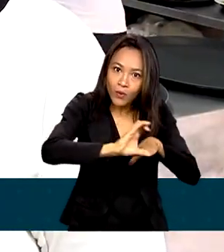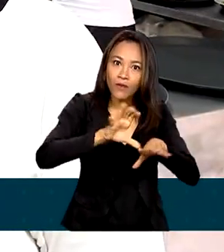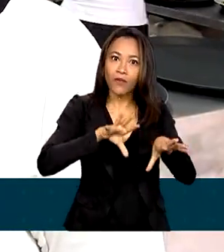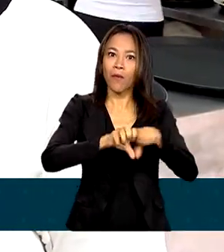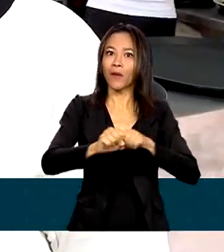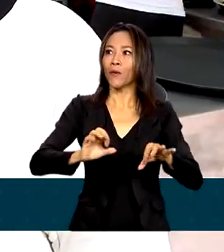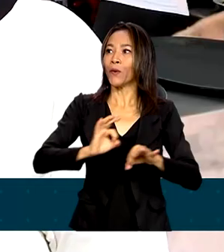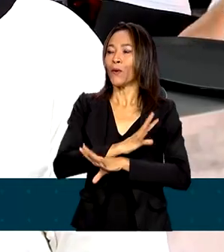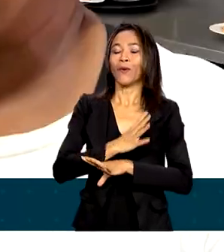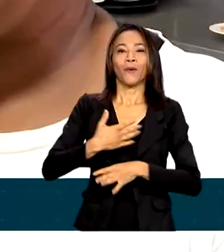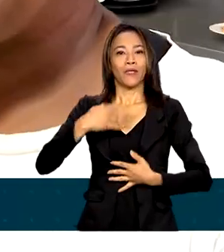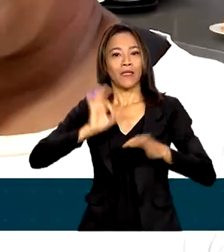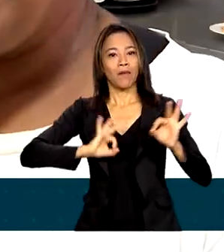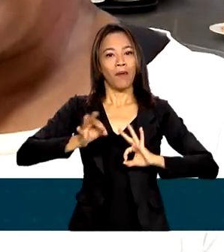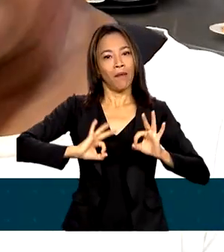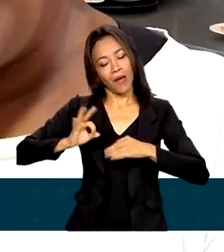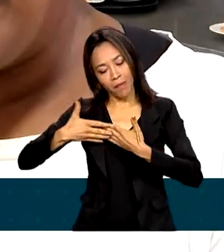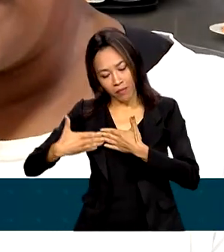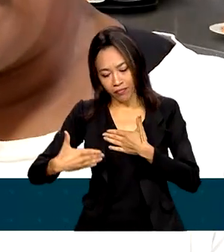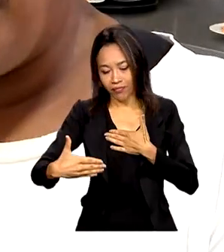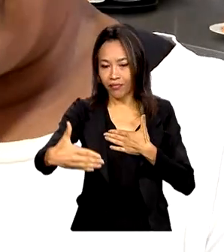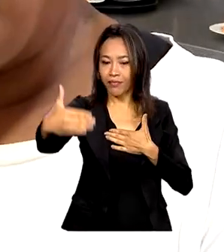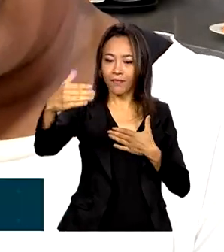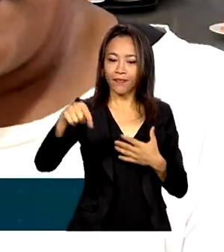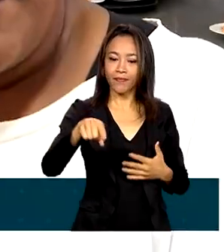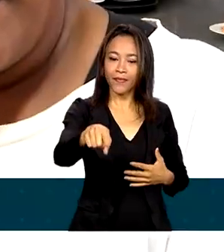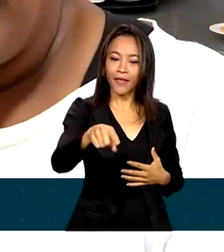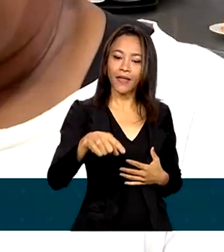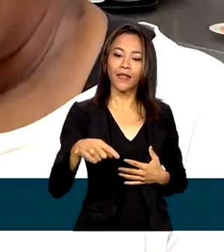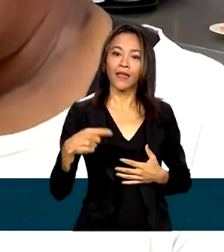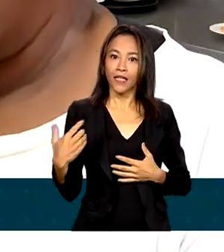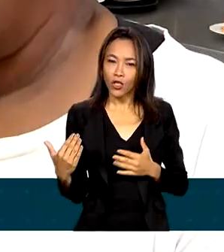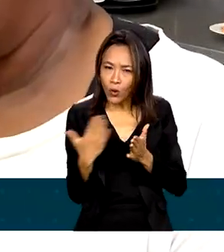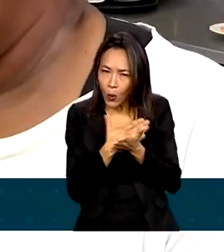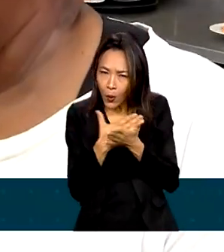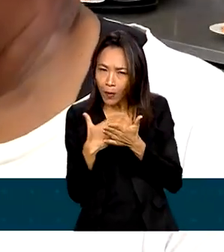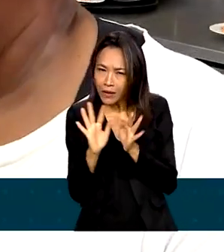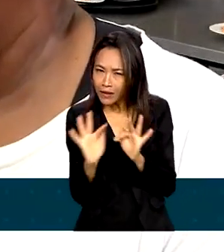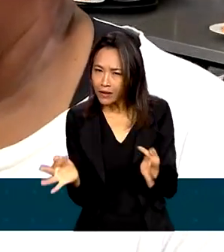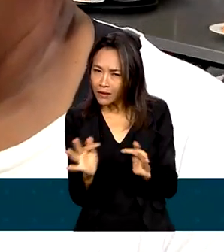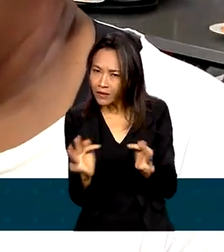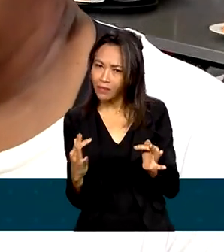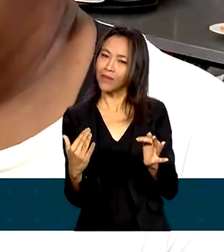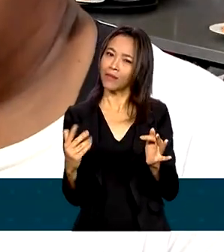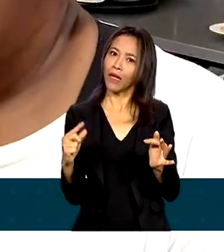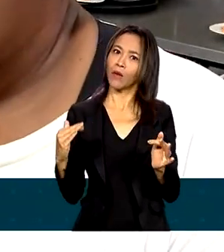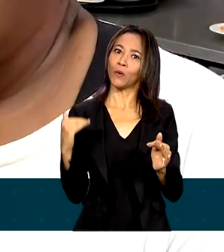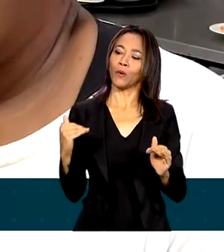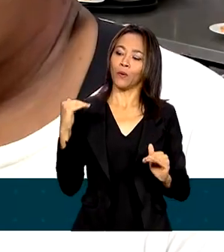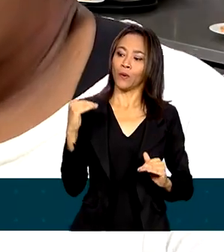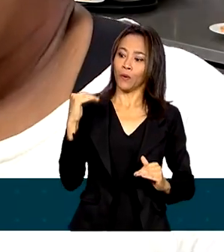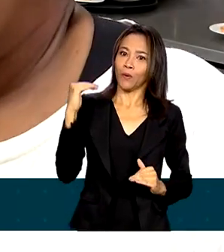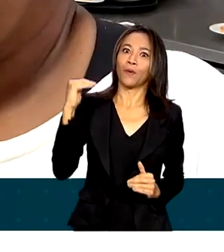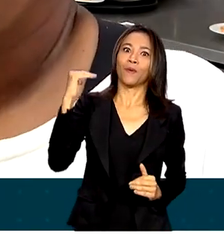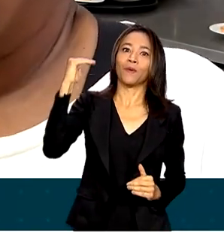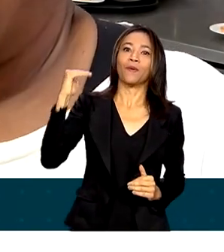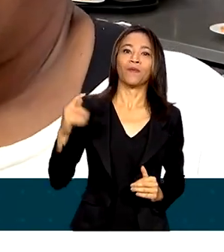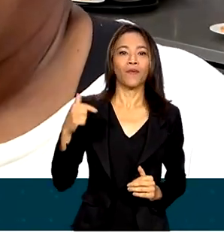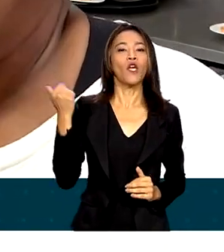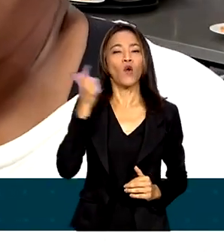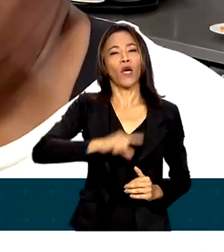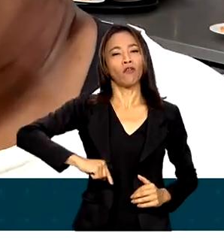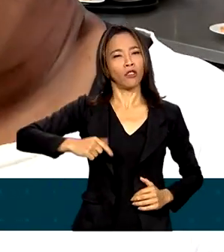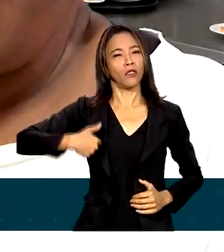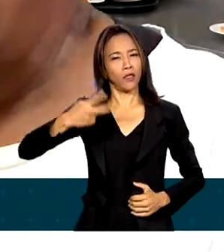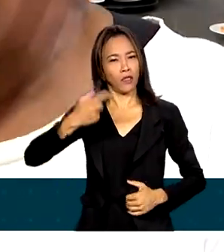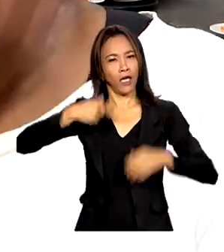preparar para uma carreira. A gente começa de baixo para ir para o alto, né? E assim, a minha é o meu patamar chefe.